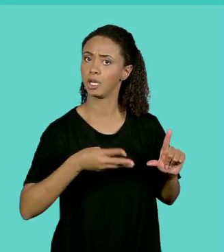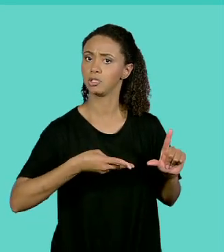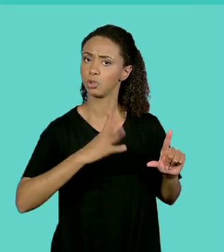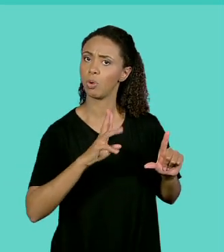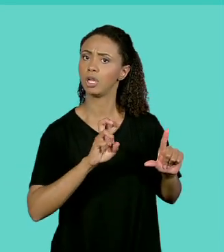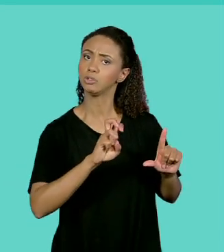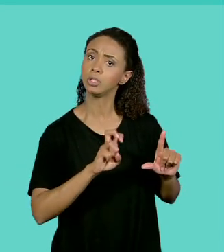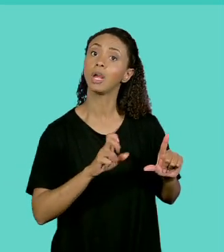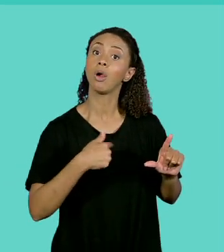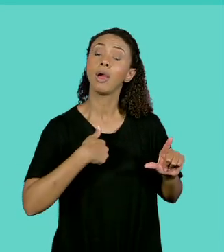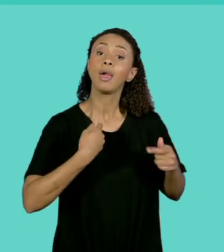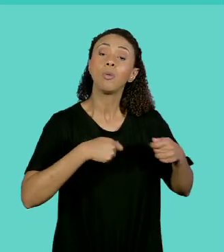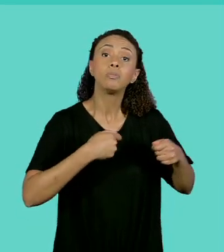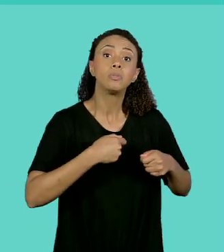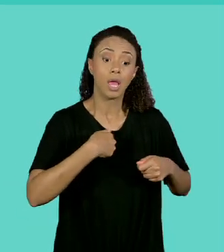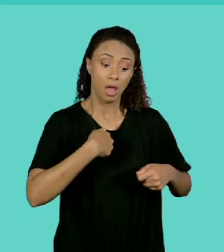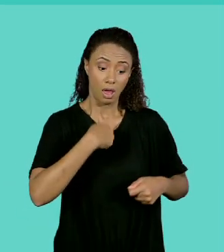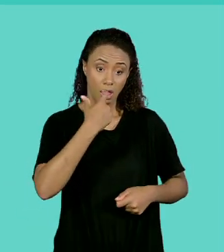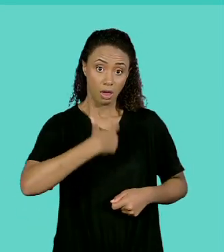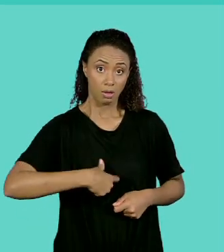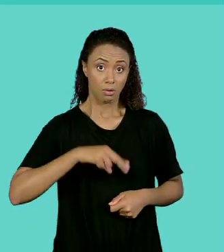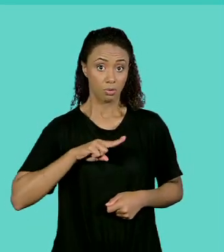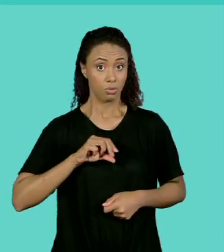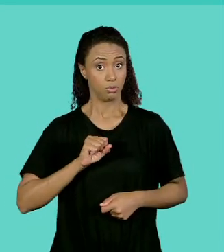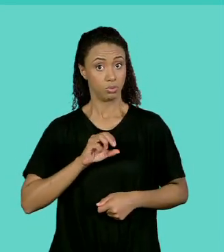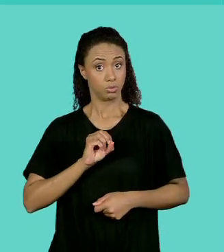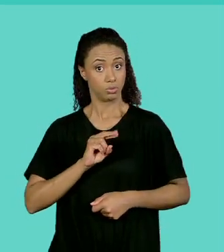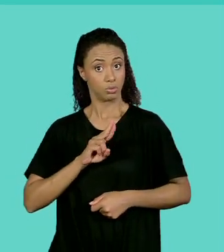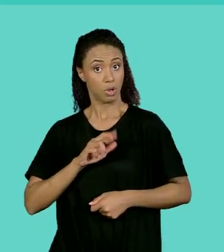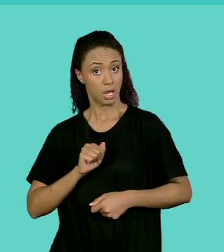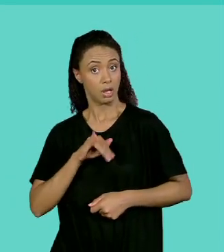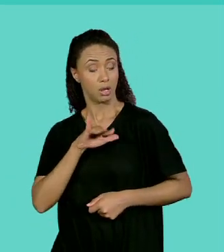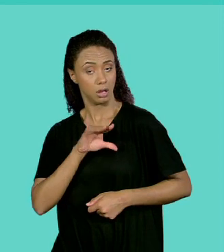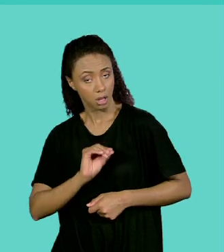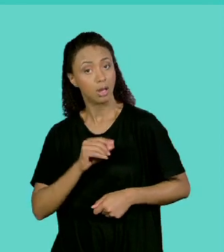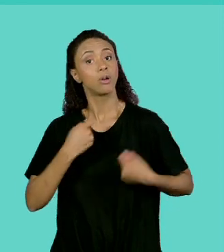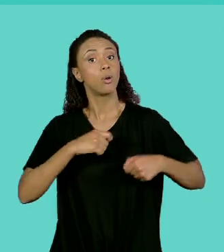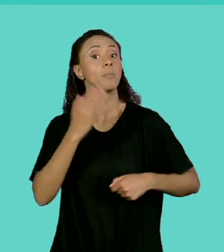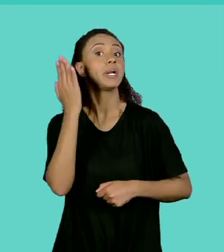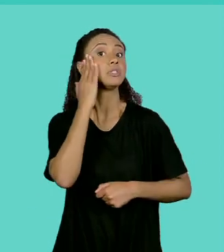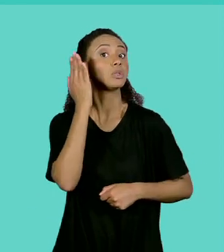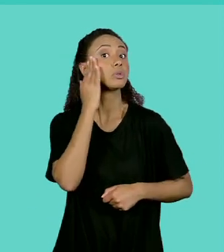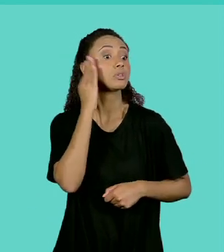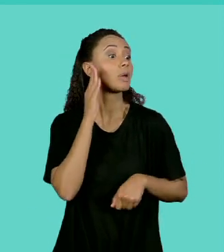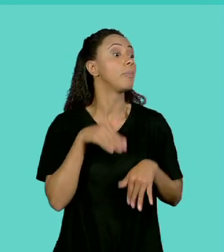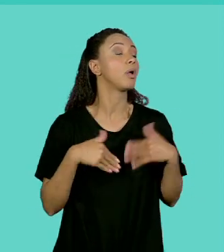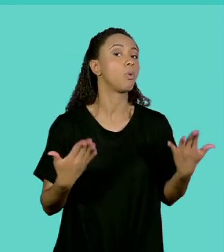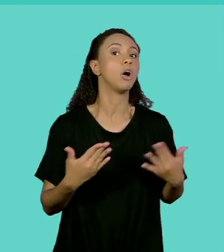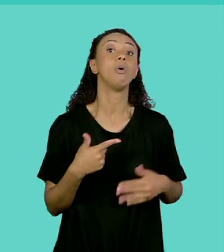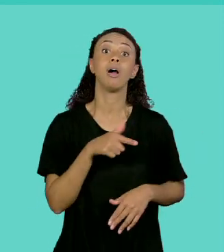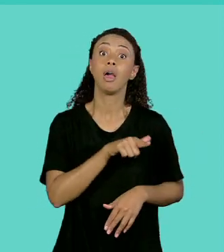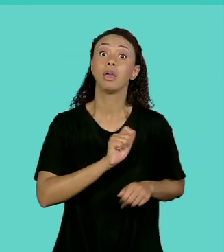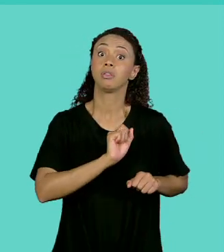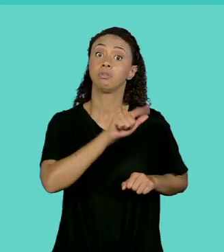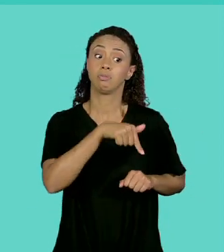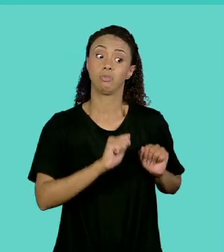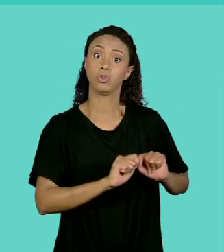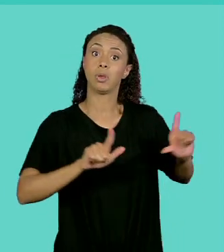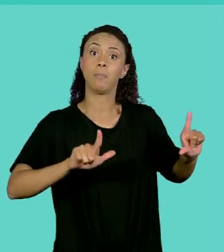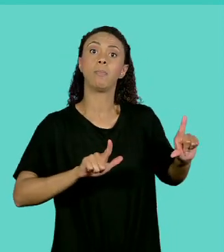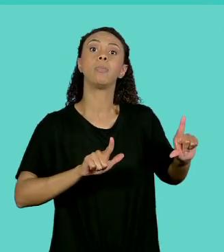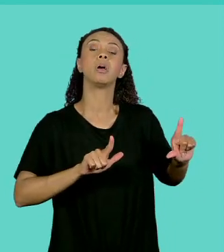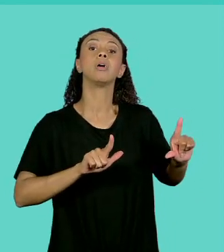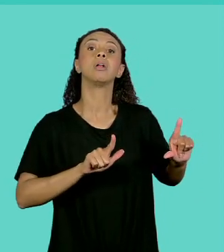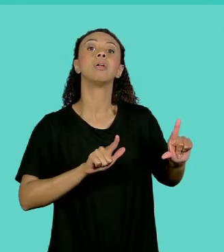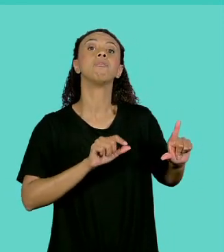estar trabalhando. Índice I do vetor. A palavra do vetor vai aparecer também. E aí eu